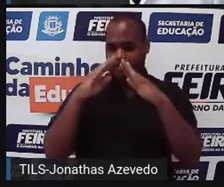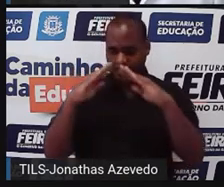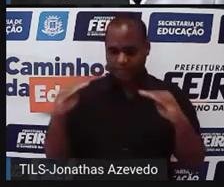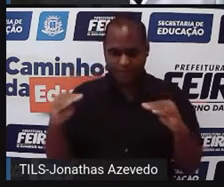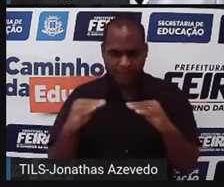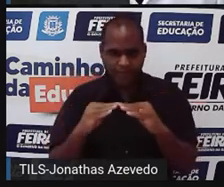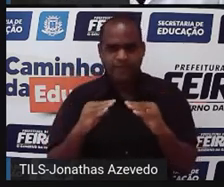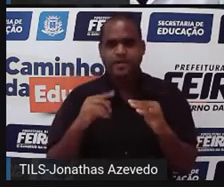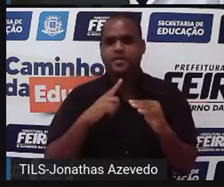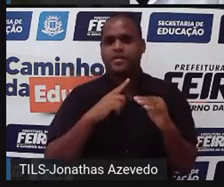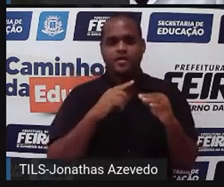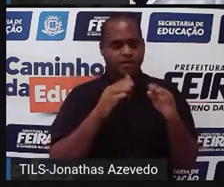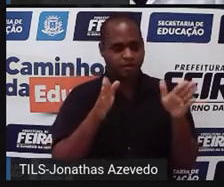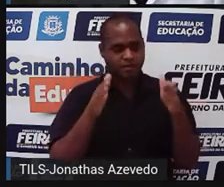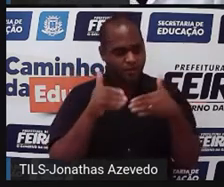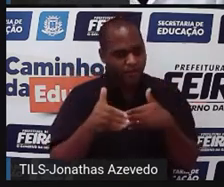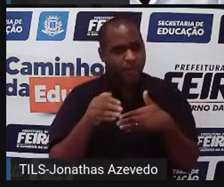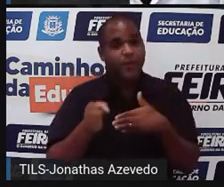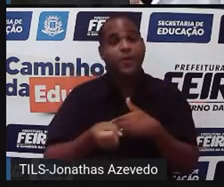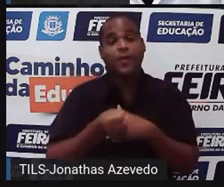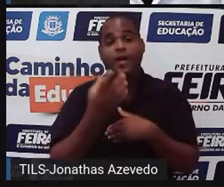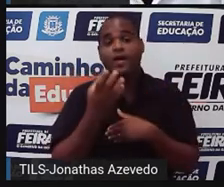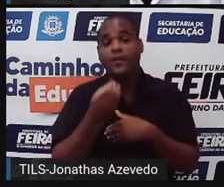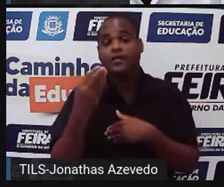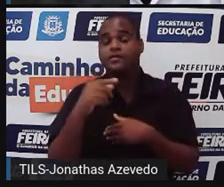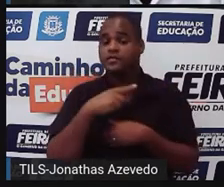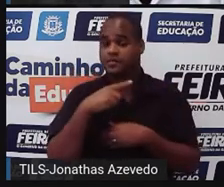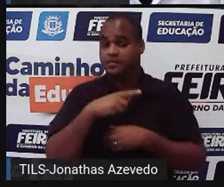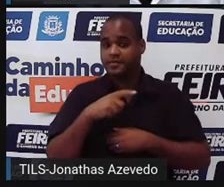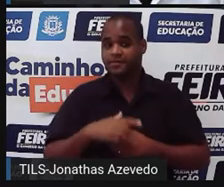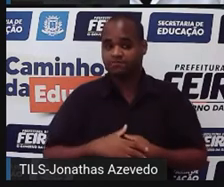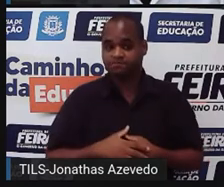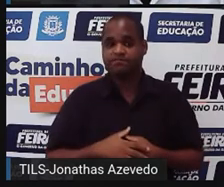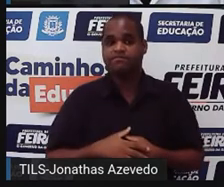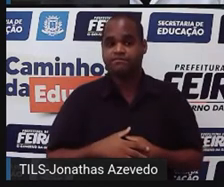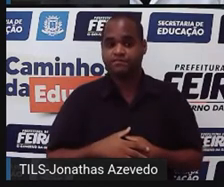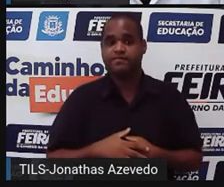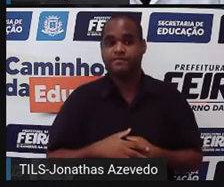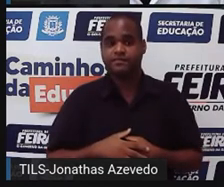foram construídas? essa é